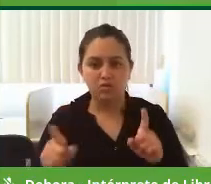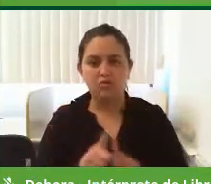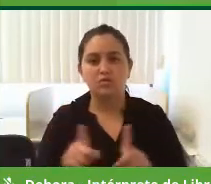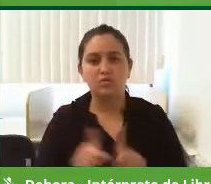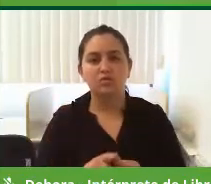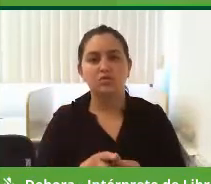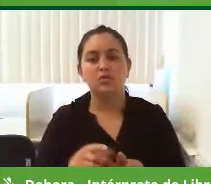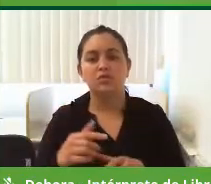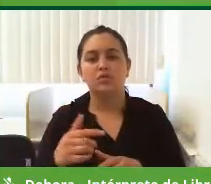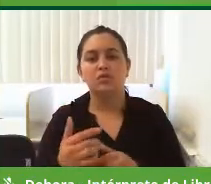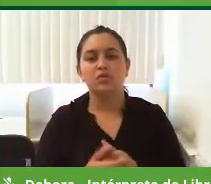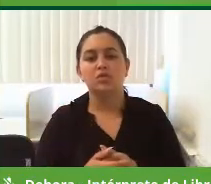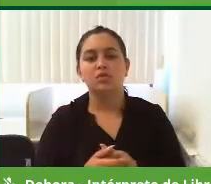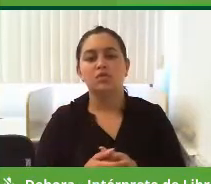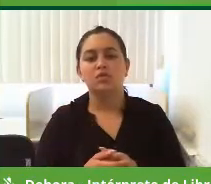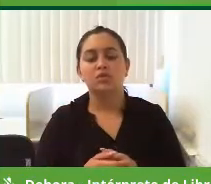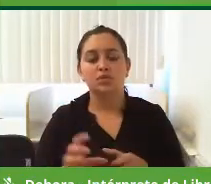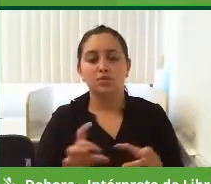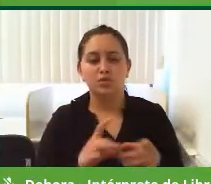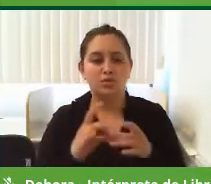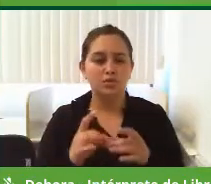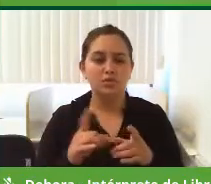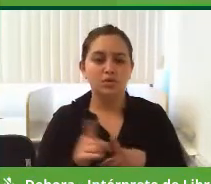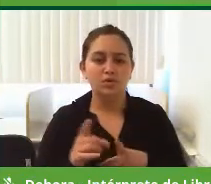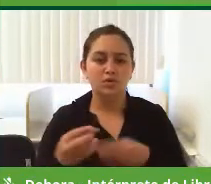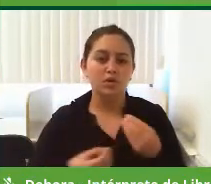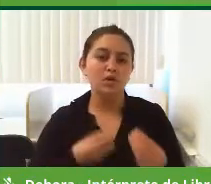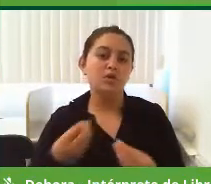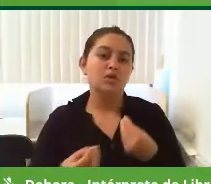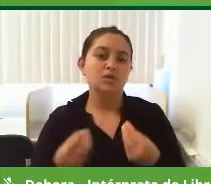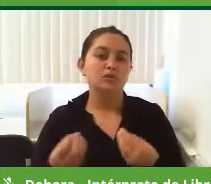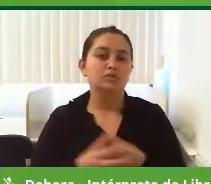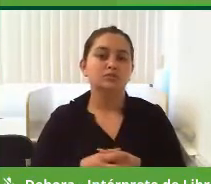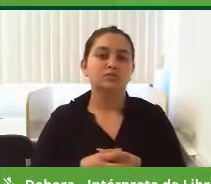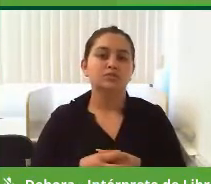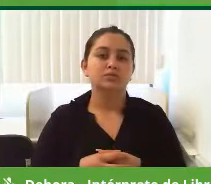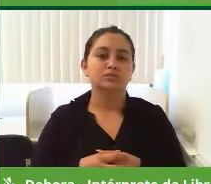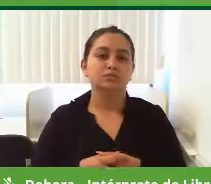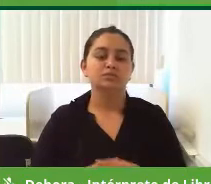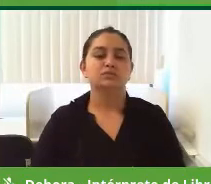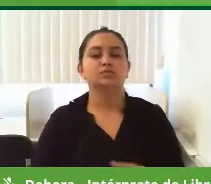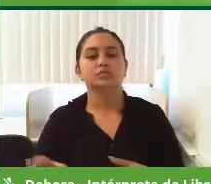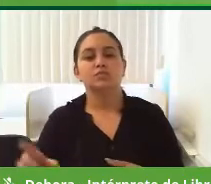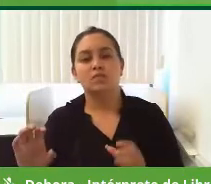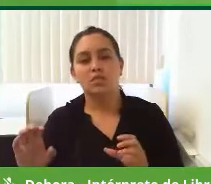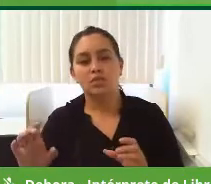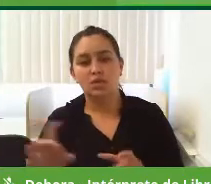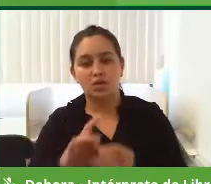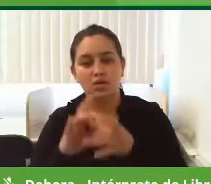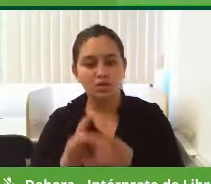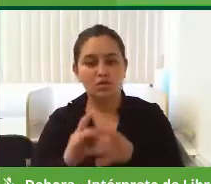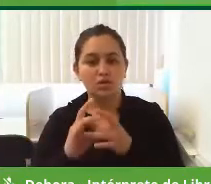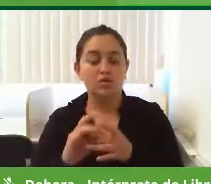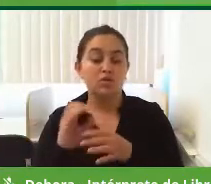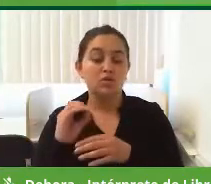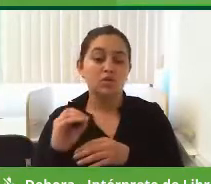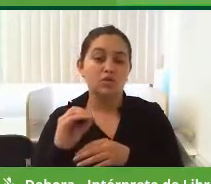tanto nos aspectos das bolsas, como também nas parcerias, através dos conselhos, através das